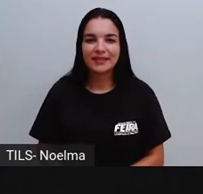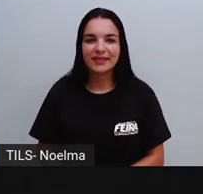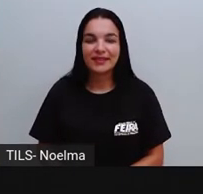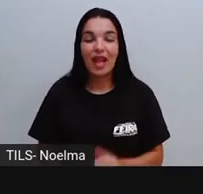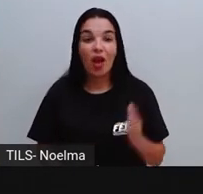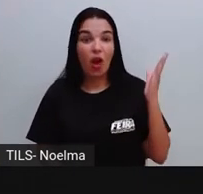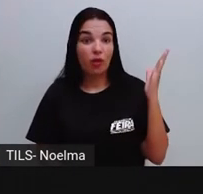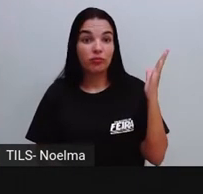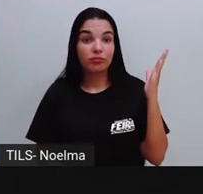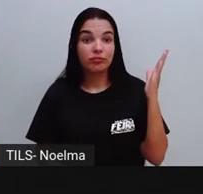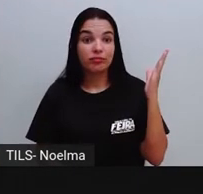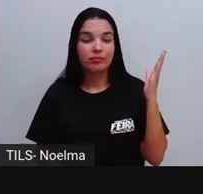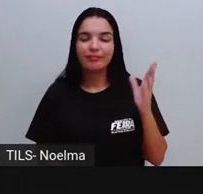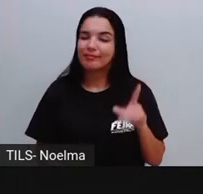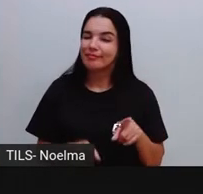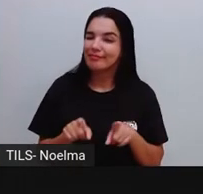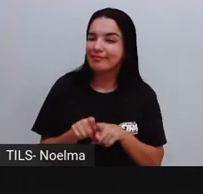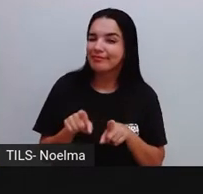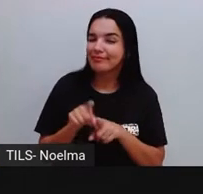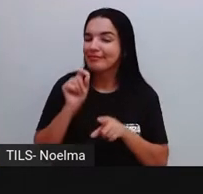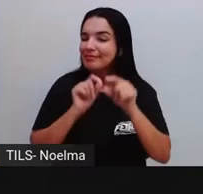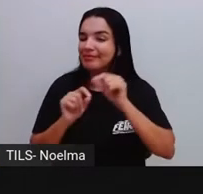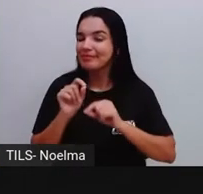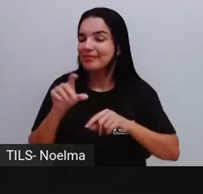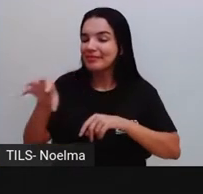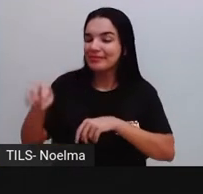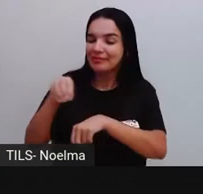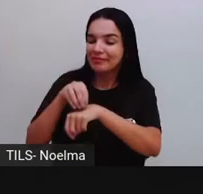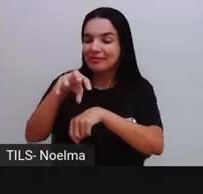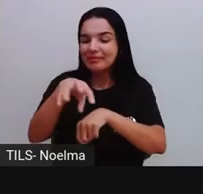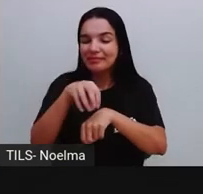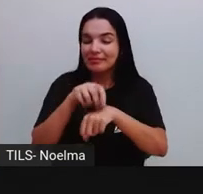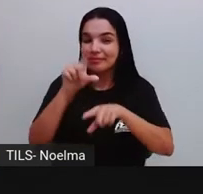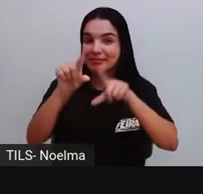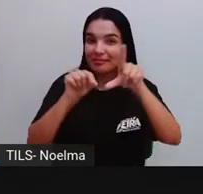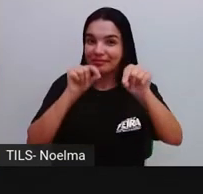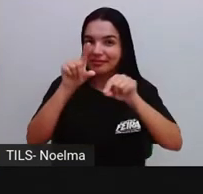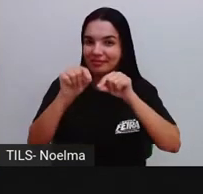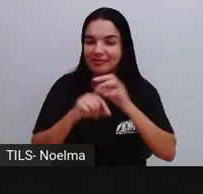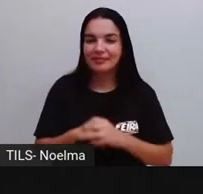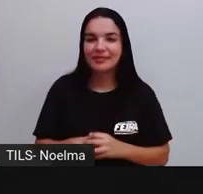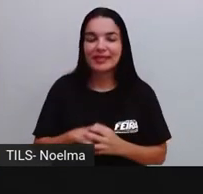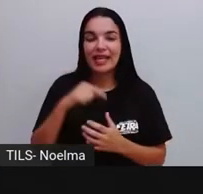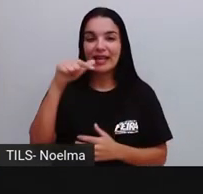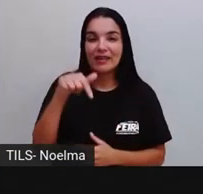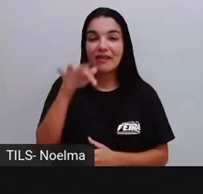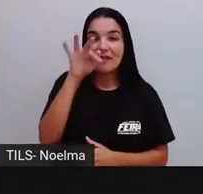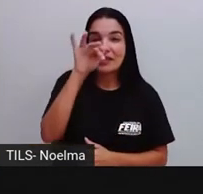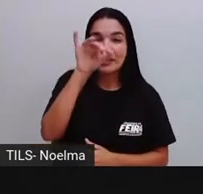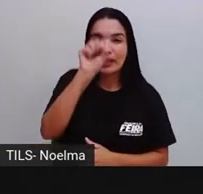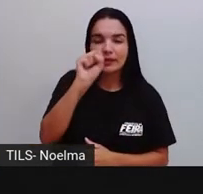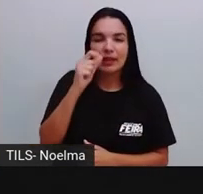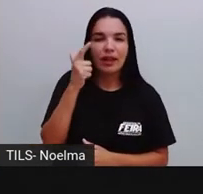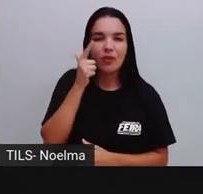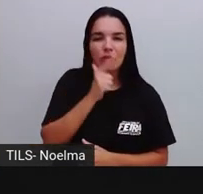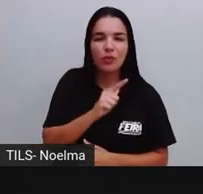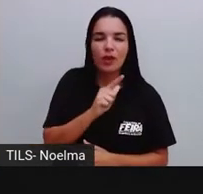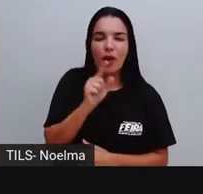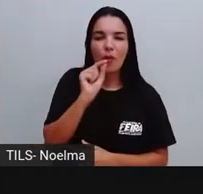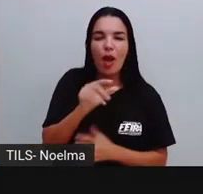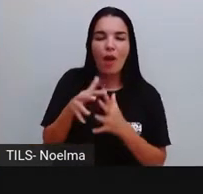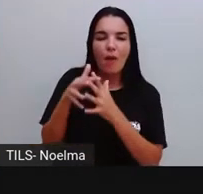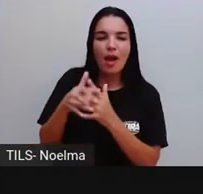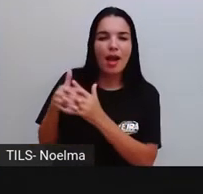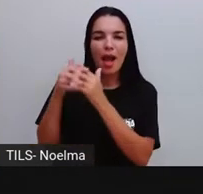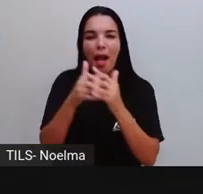Olha lá, e falando em coleta seletiva, Feira de Santana, em 2018, ganhou, ó, um